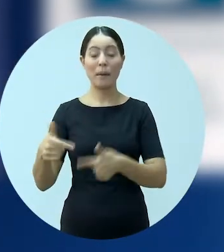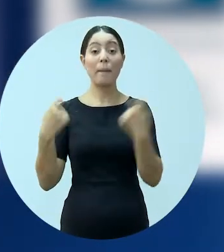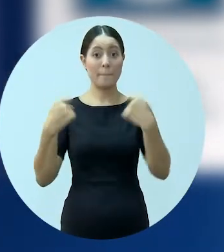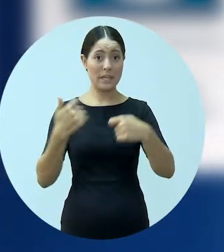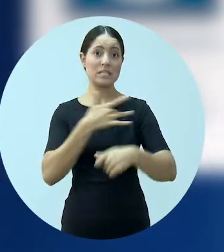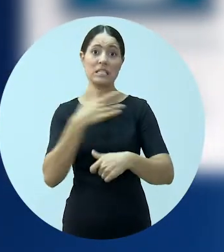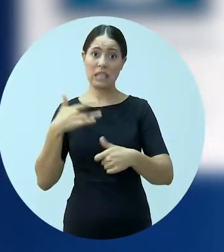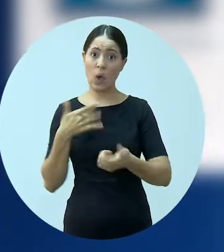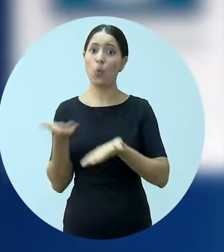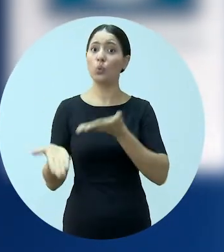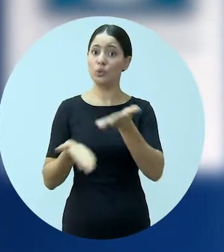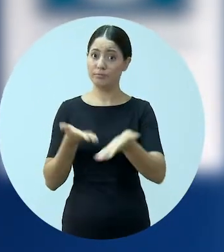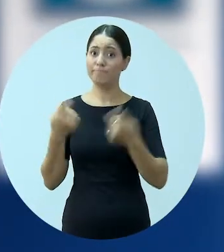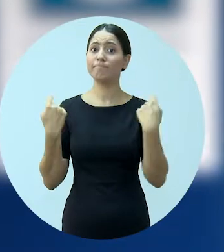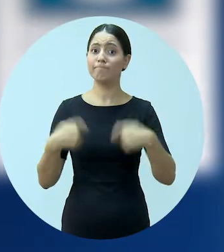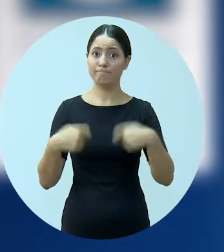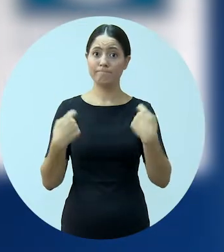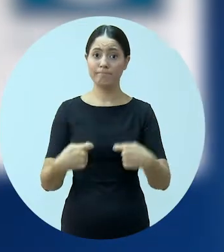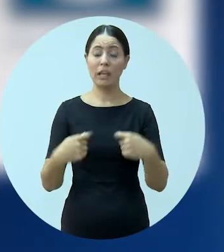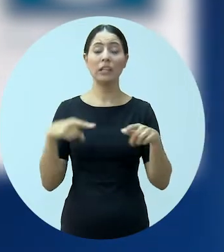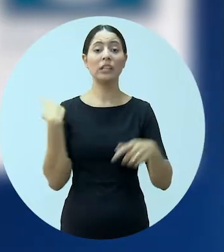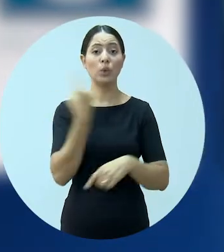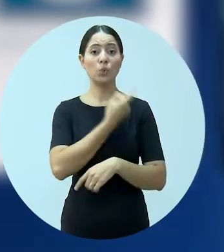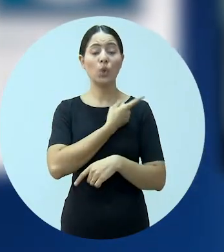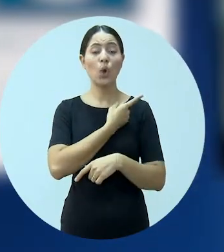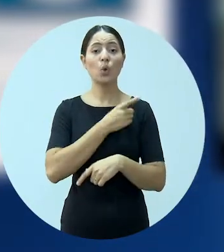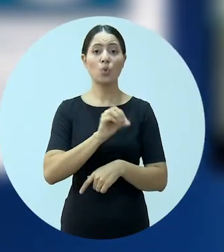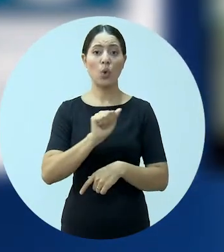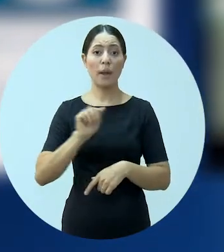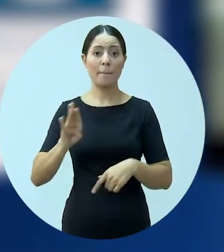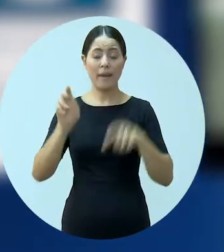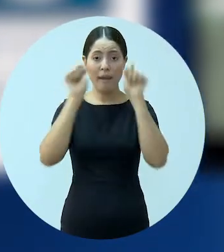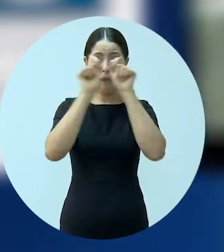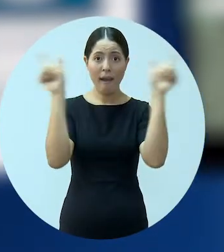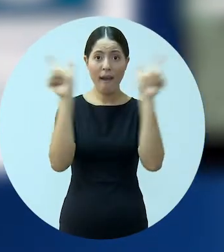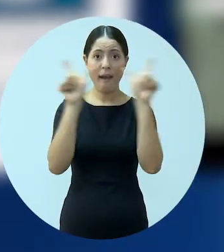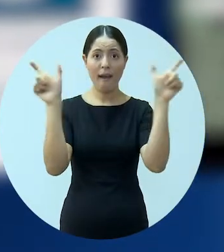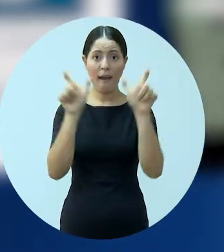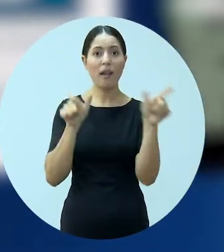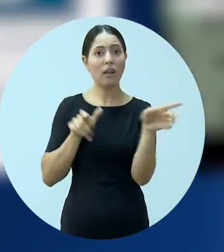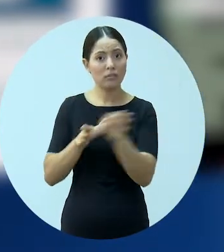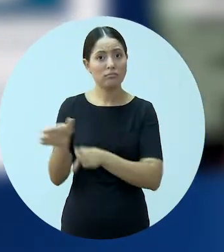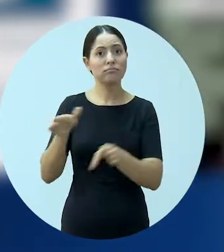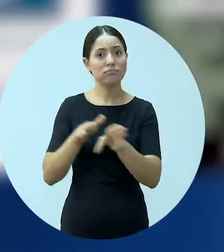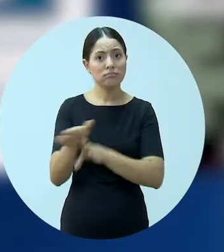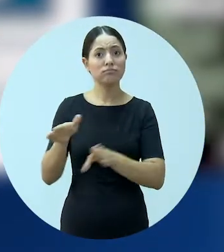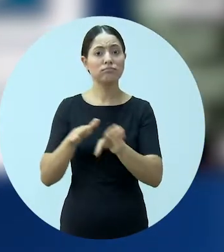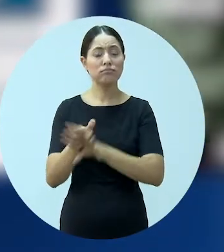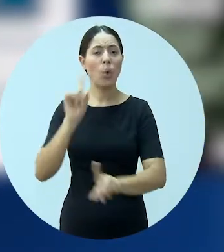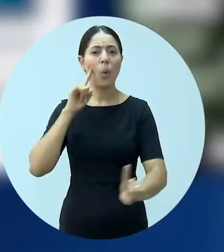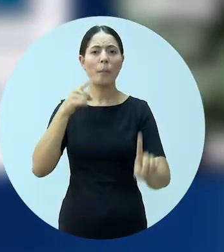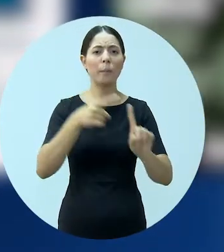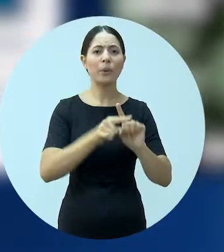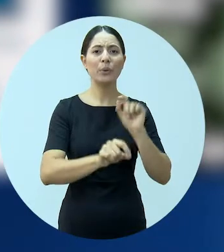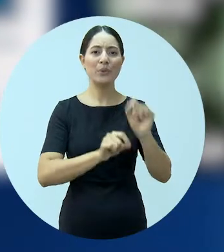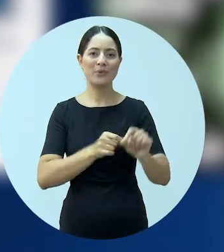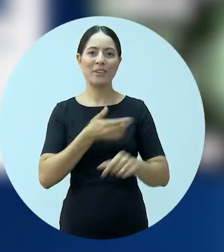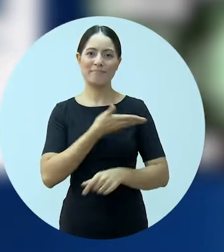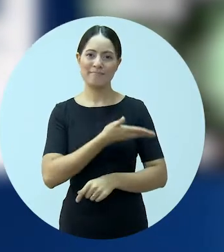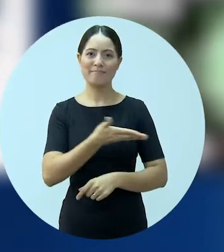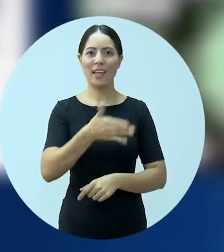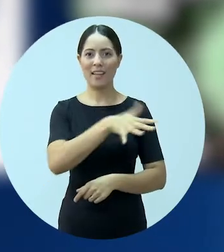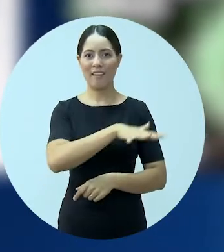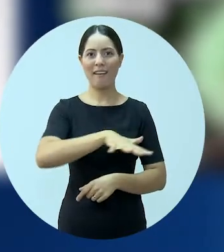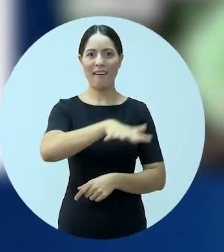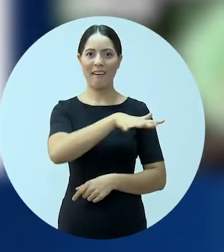simplesmente trabalhar e não cuidar da sua saúde. E é dever institucional nós alertarmos sobre isso, seguindo as orientações